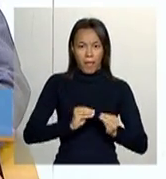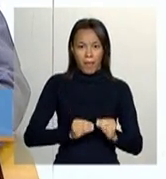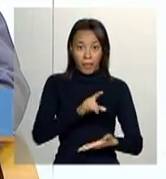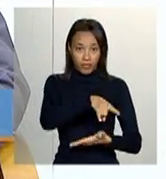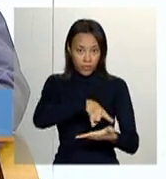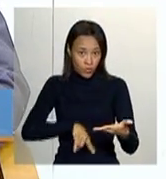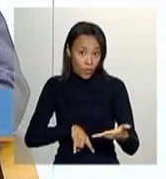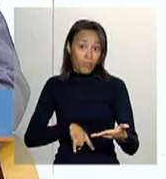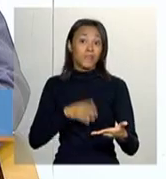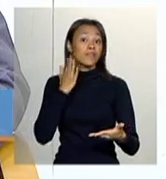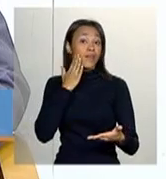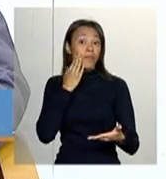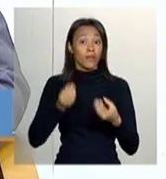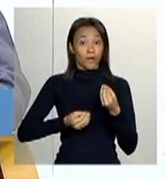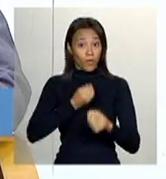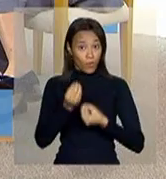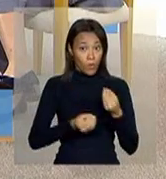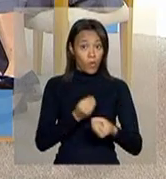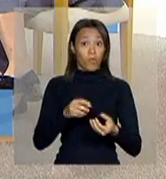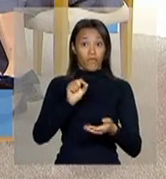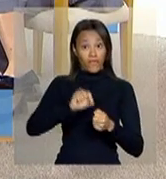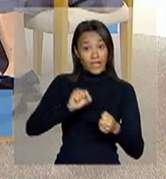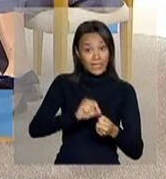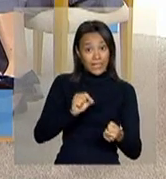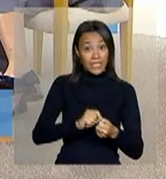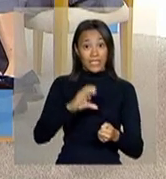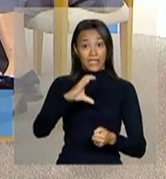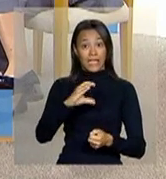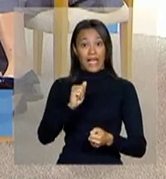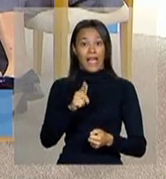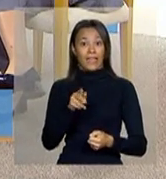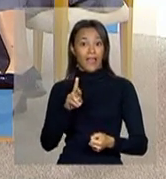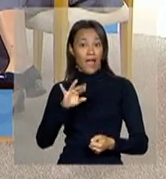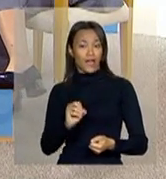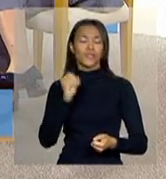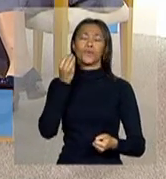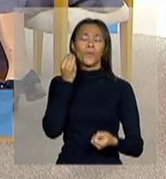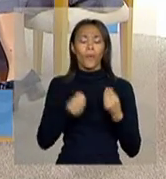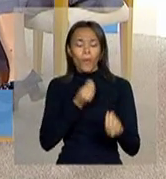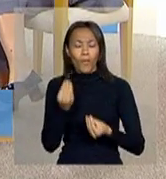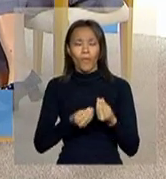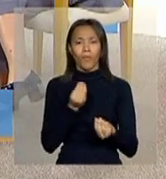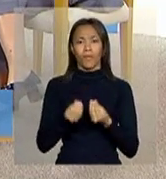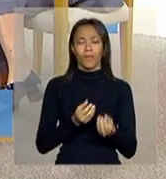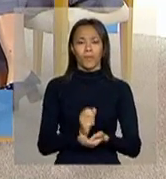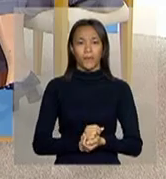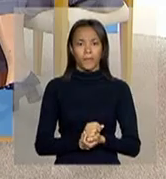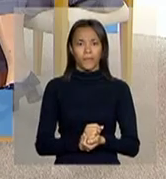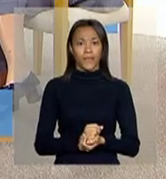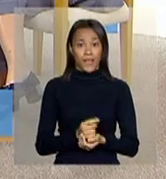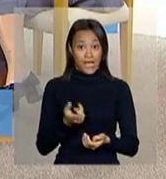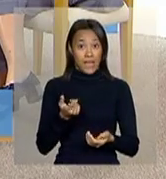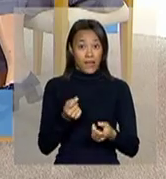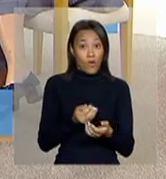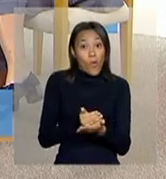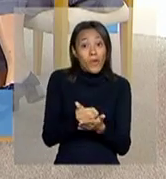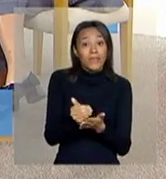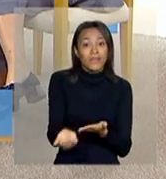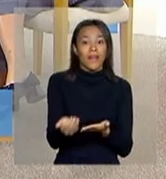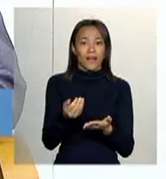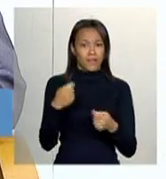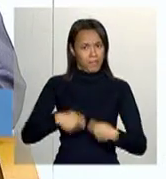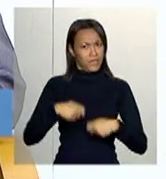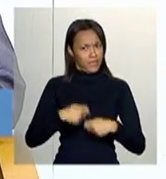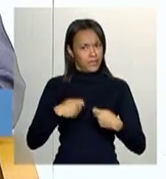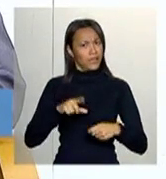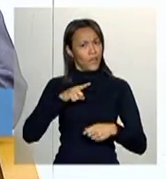em que momento fazer esse cadastramento, quem conversar, como é que deve ser preparada essa ação de cadastramento, né? Você tem que ter